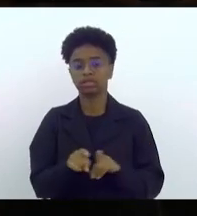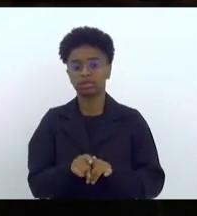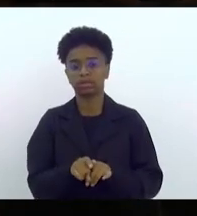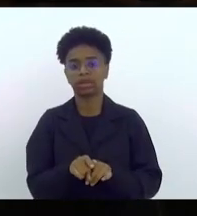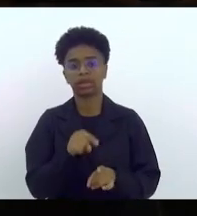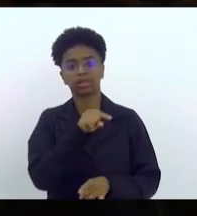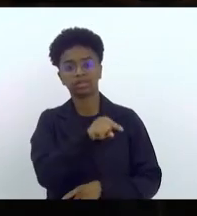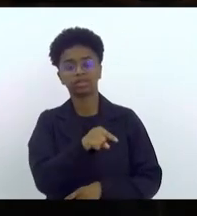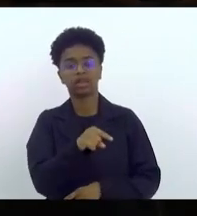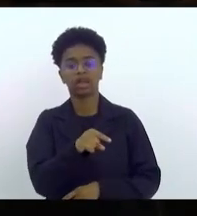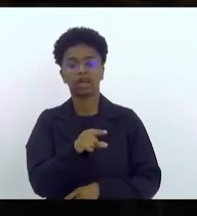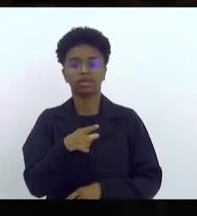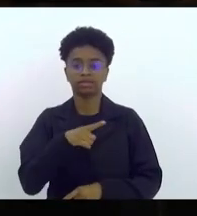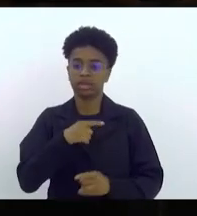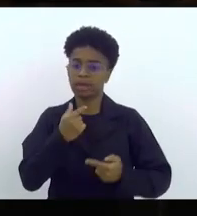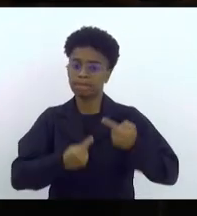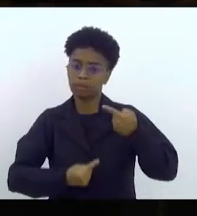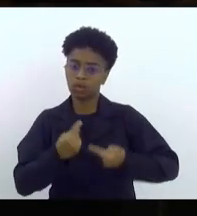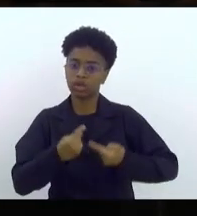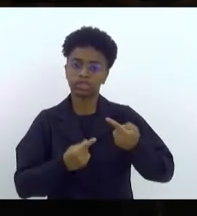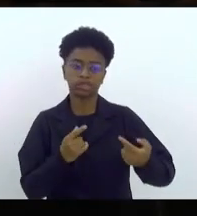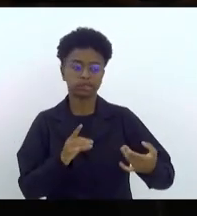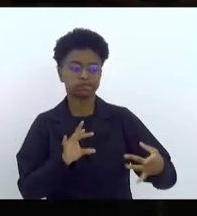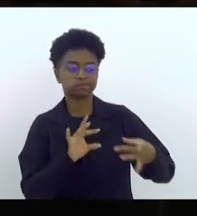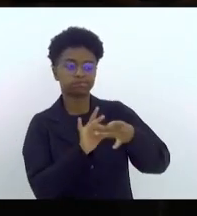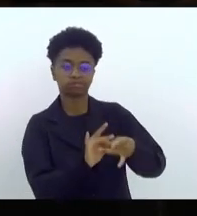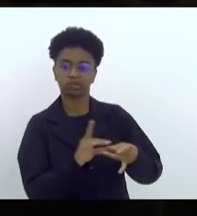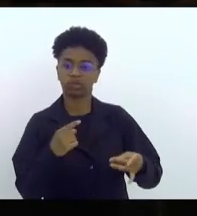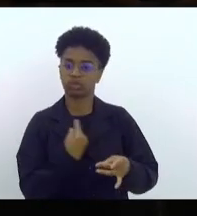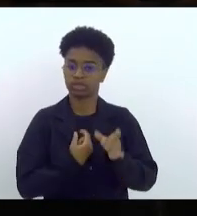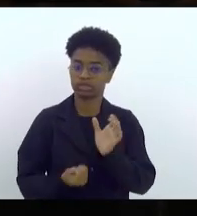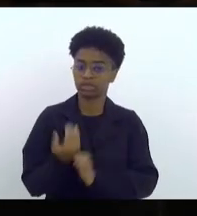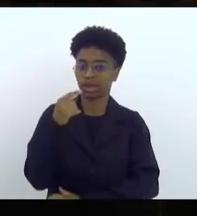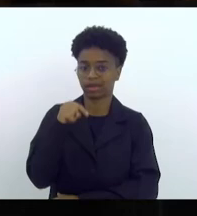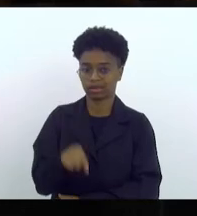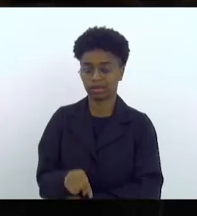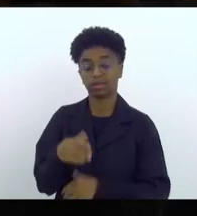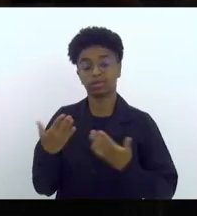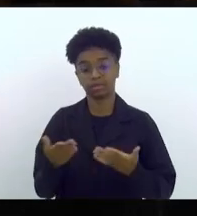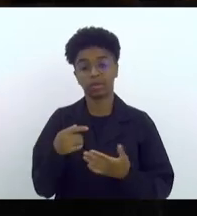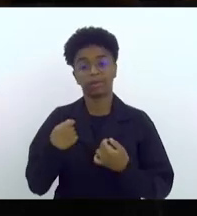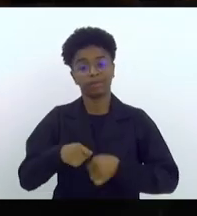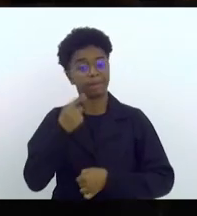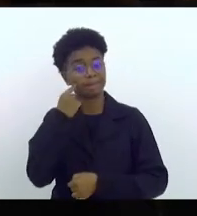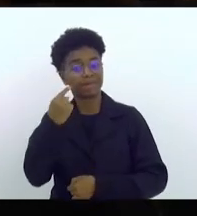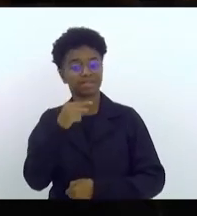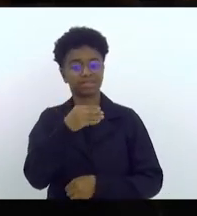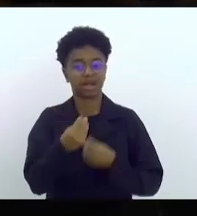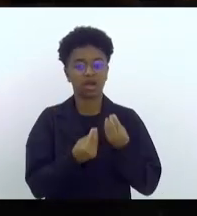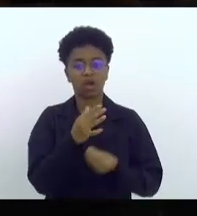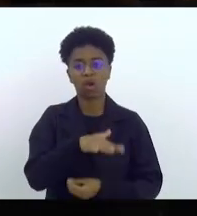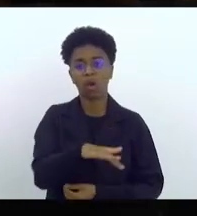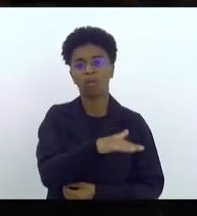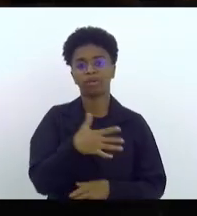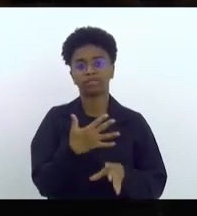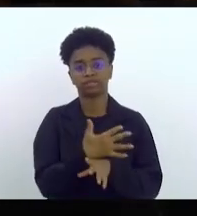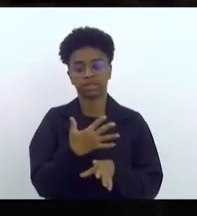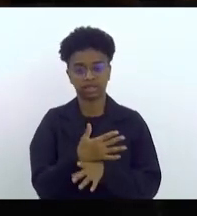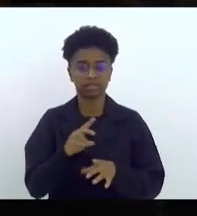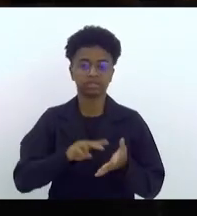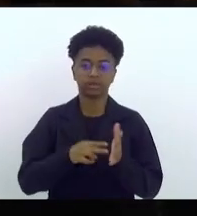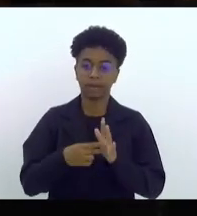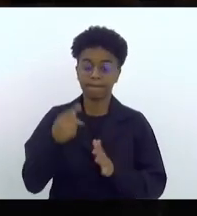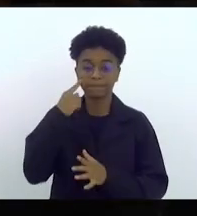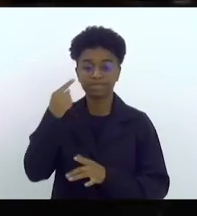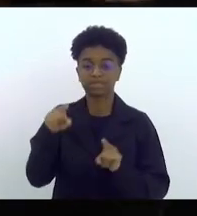passa muito da política que aprovamos e construímos aqui no mandato. Então, pensar nessa cidade é pensar a economia